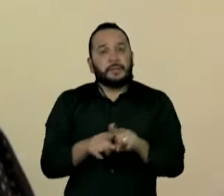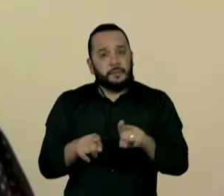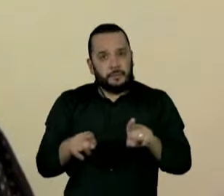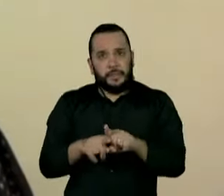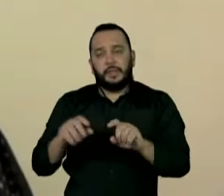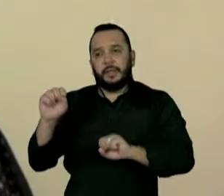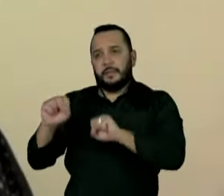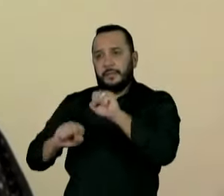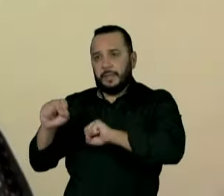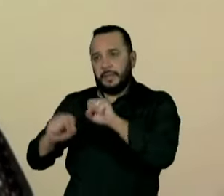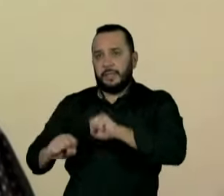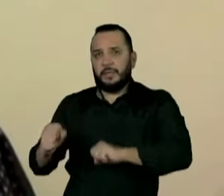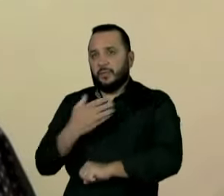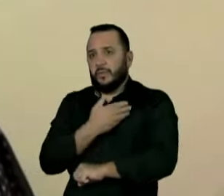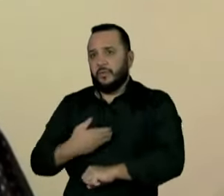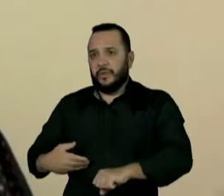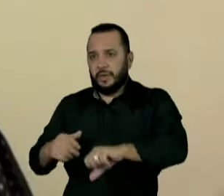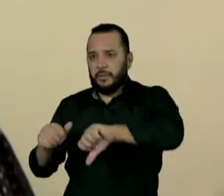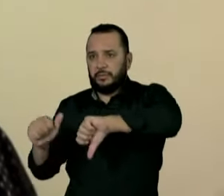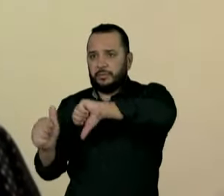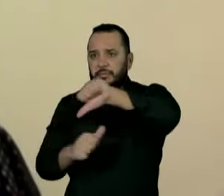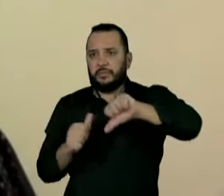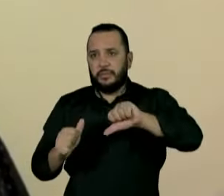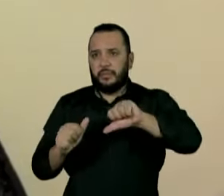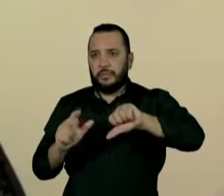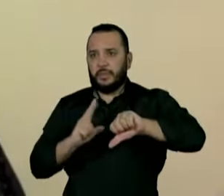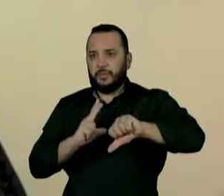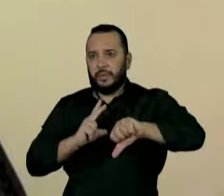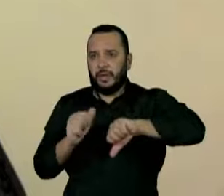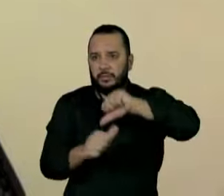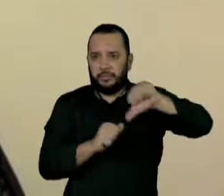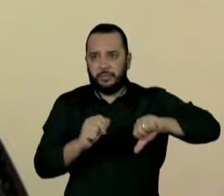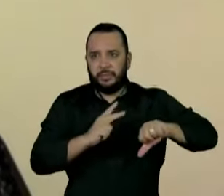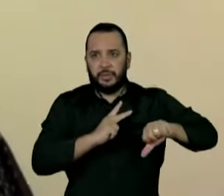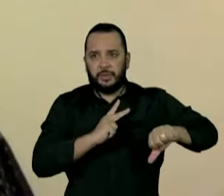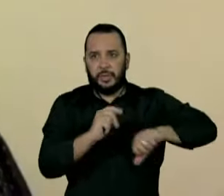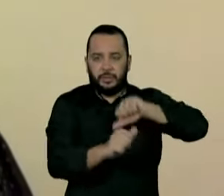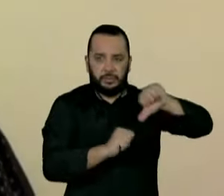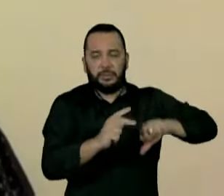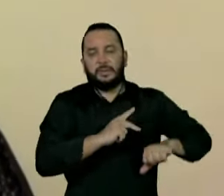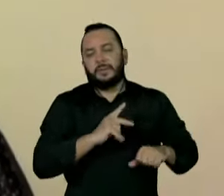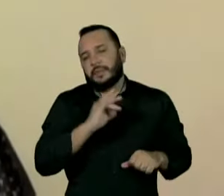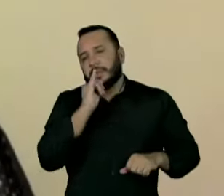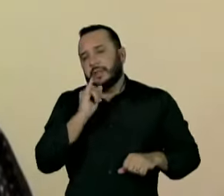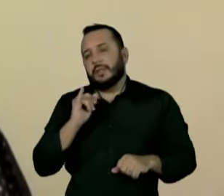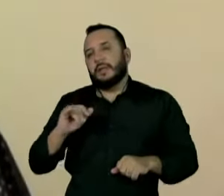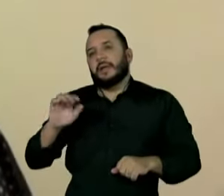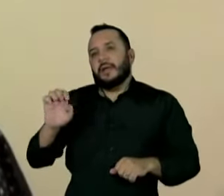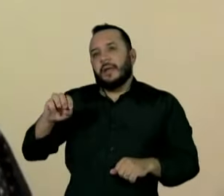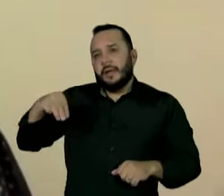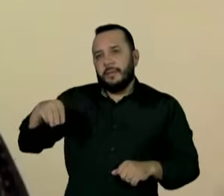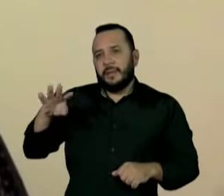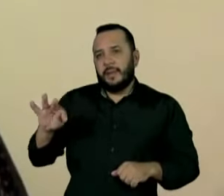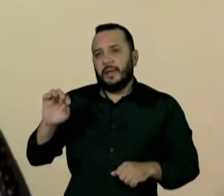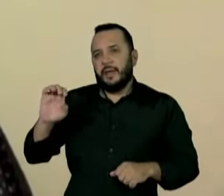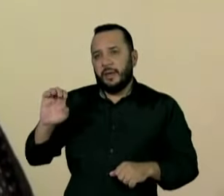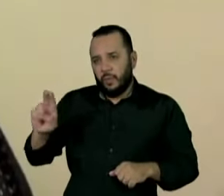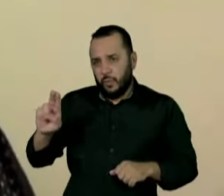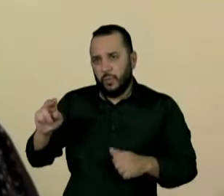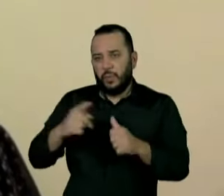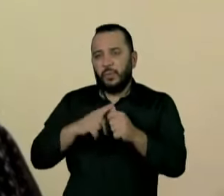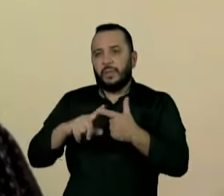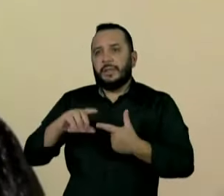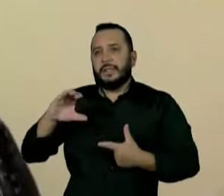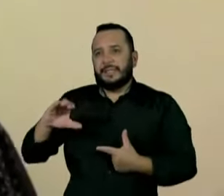privatizadas, mais de dez estatais foram privatizadas aqui no Estado de São Paulo, como MTU, CDHU. O o senhor faria em relação a essas empresas?